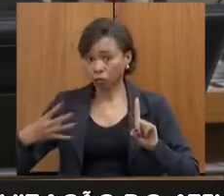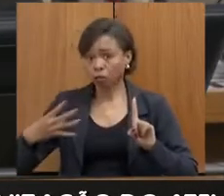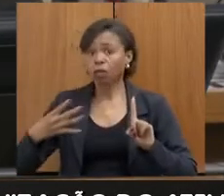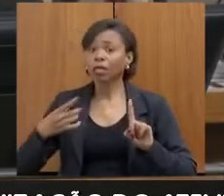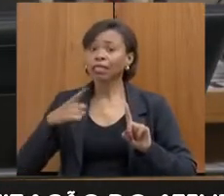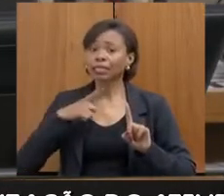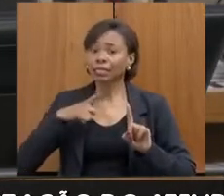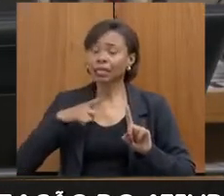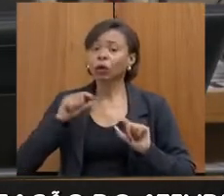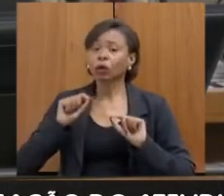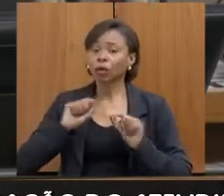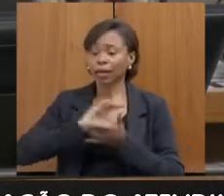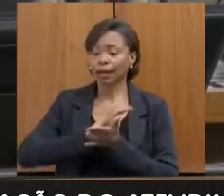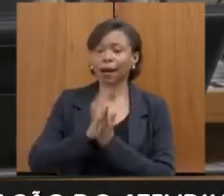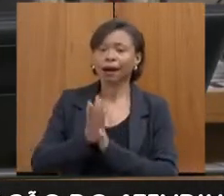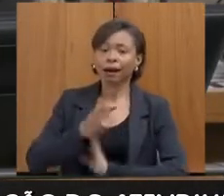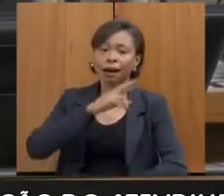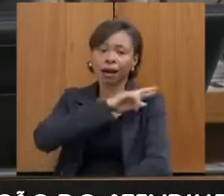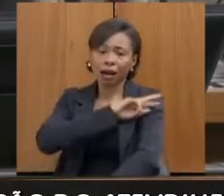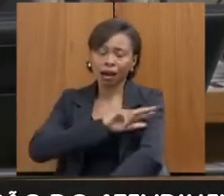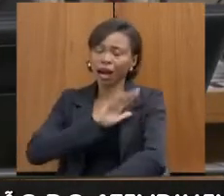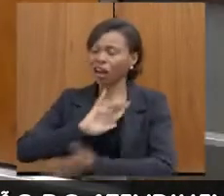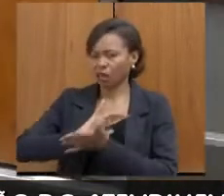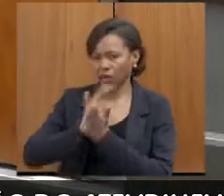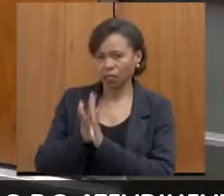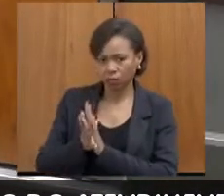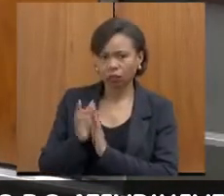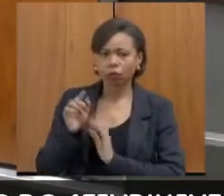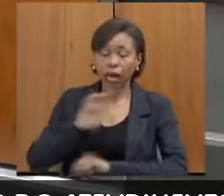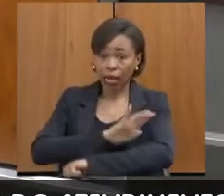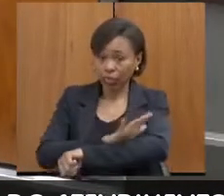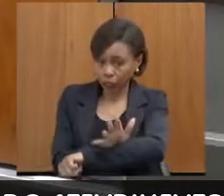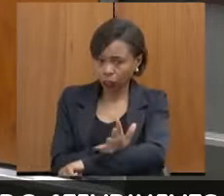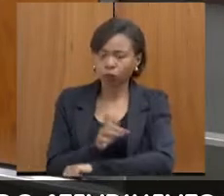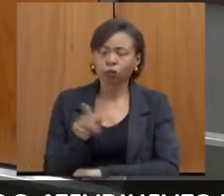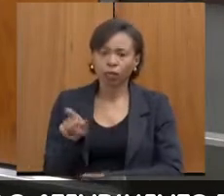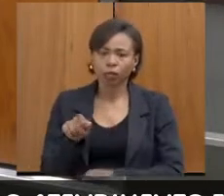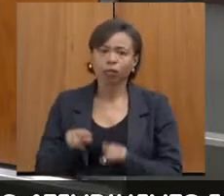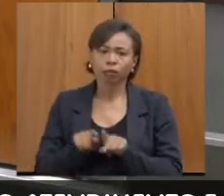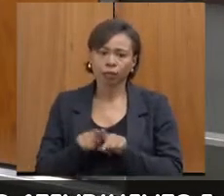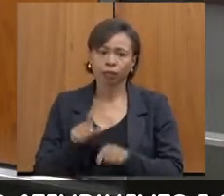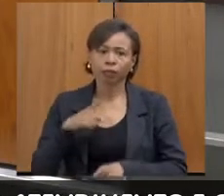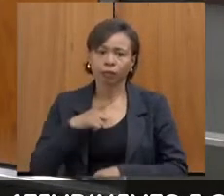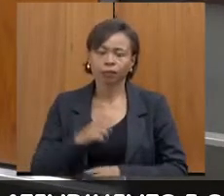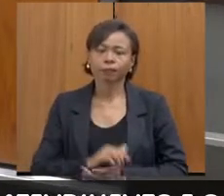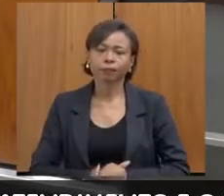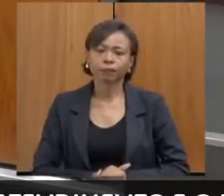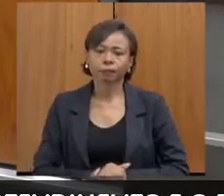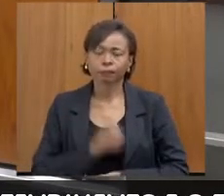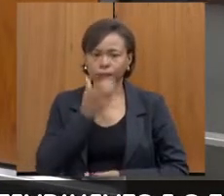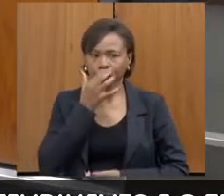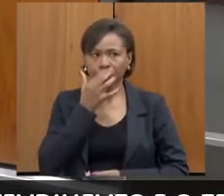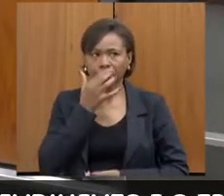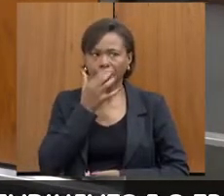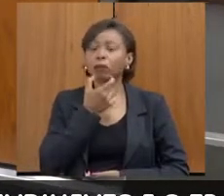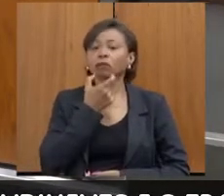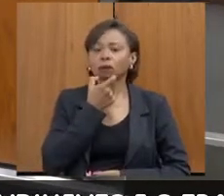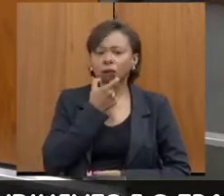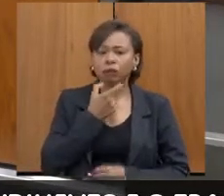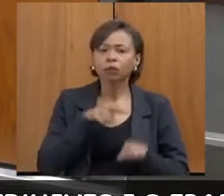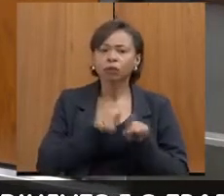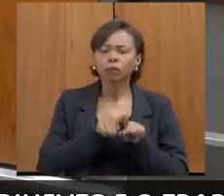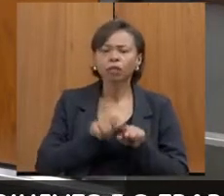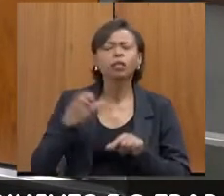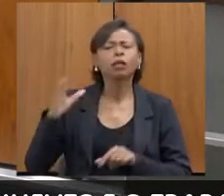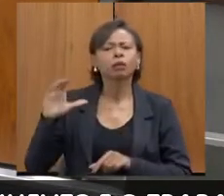racismo. Então, gente também faz esse atendimento lá. Em Nova Lima, nós também fazemos isso, também. Em Nova Lima também, em contagem.